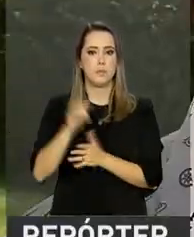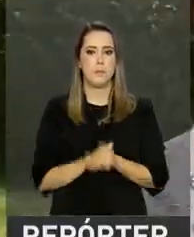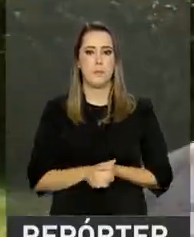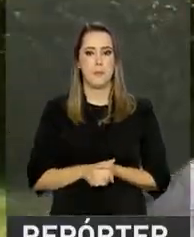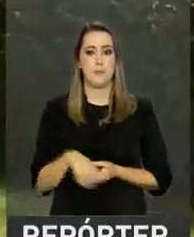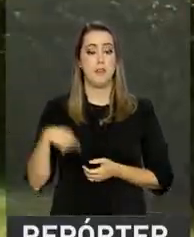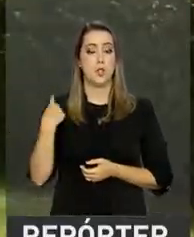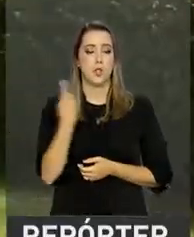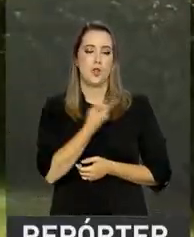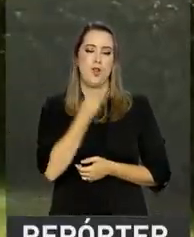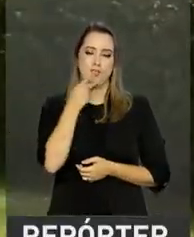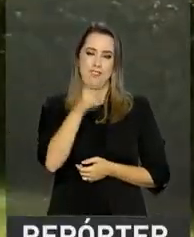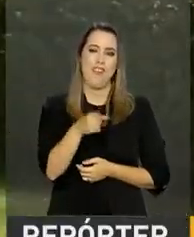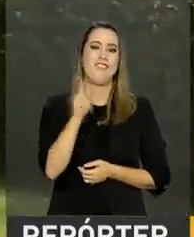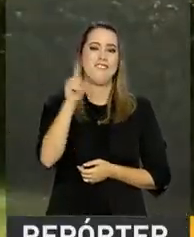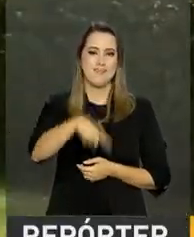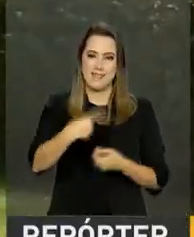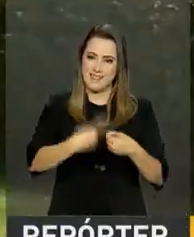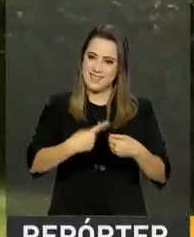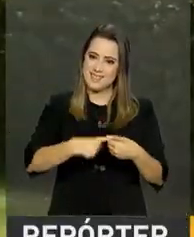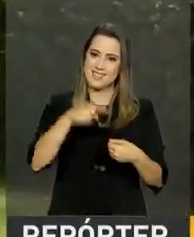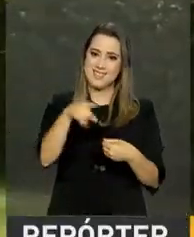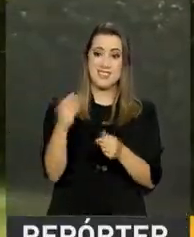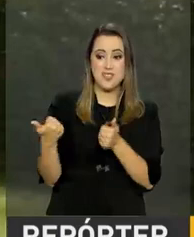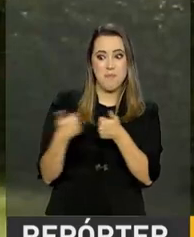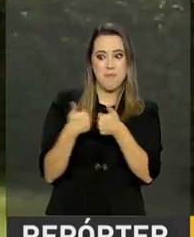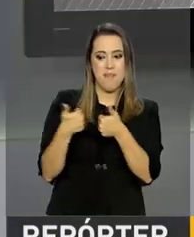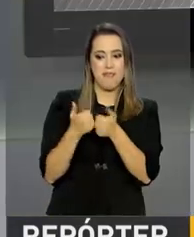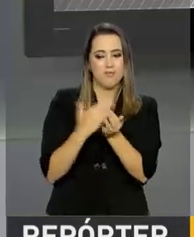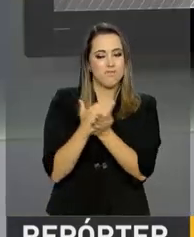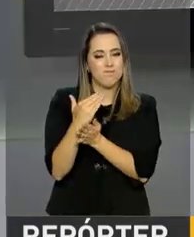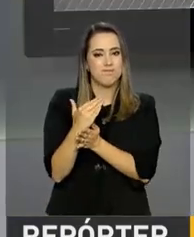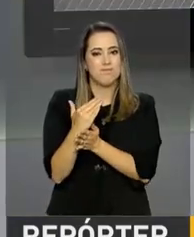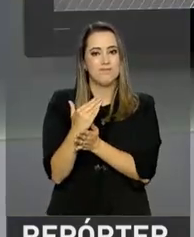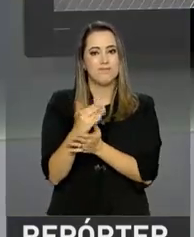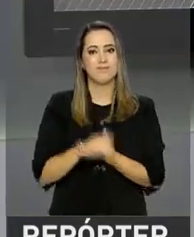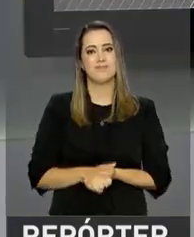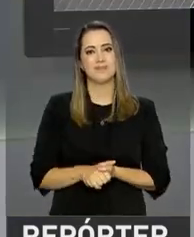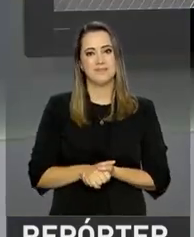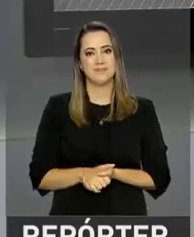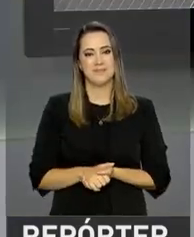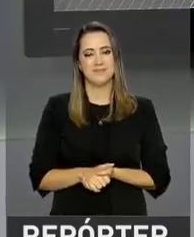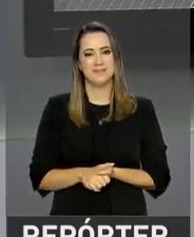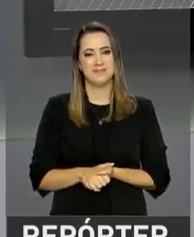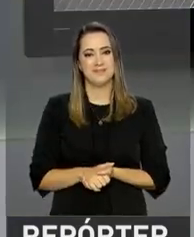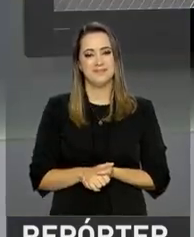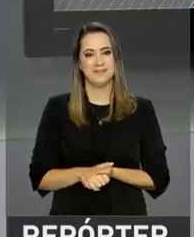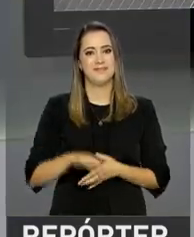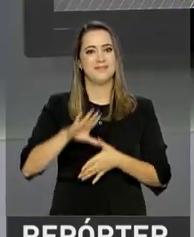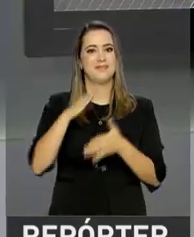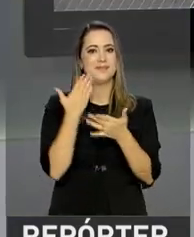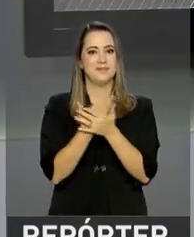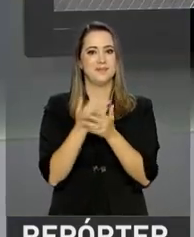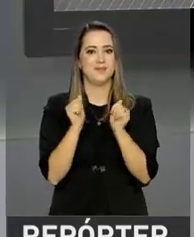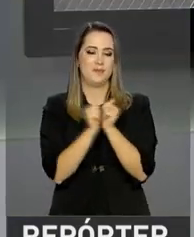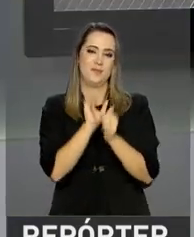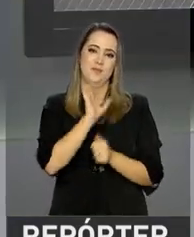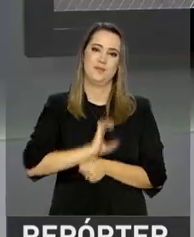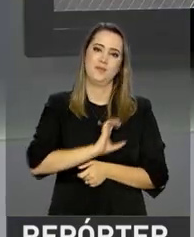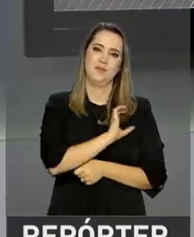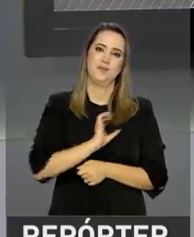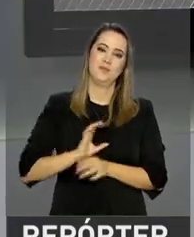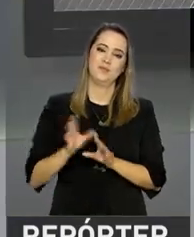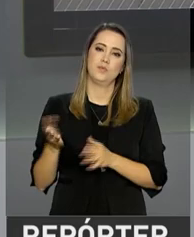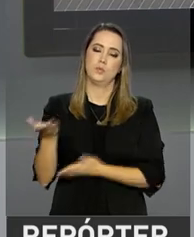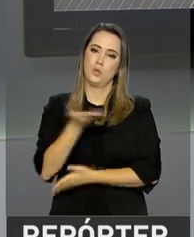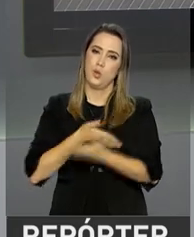de São Roque, que somos conterrâneos do Velho Chico. O Mercosul e o Canadá iniciaram as negociações para um